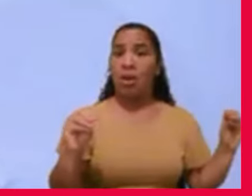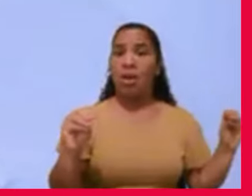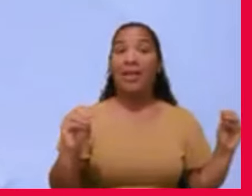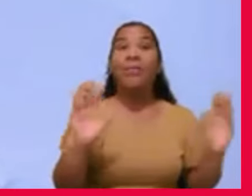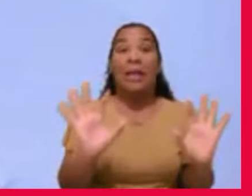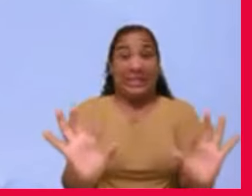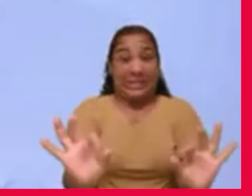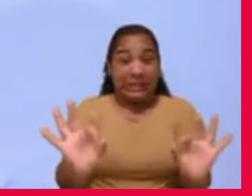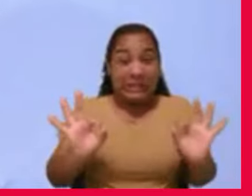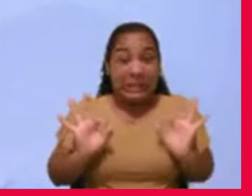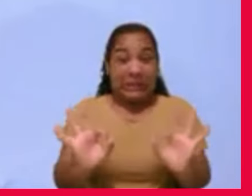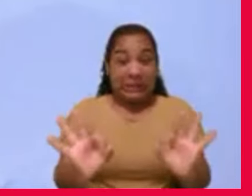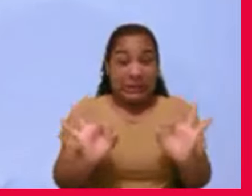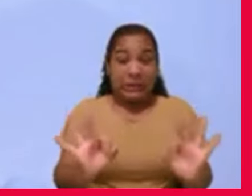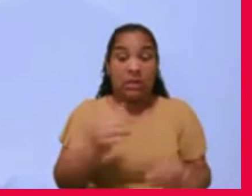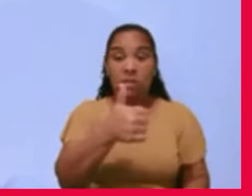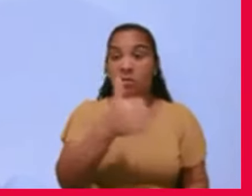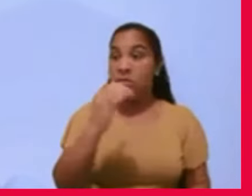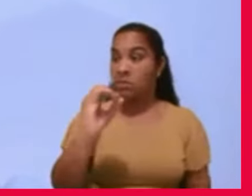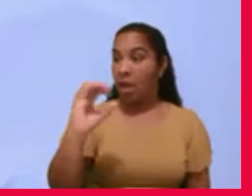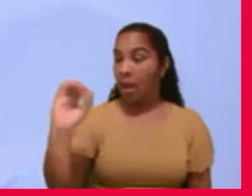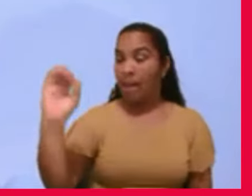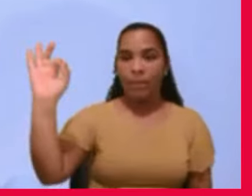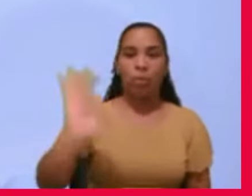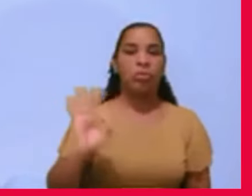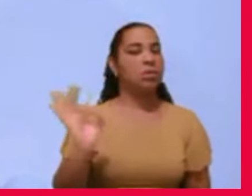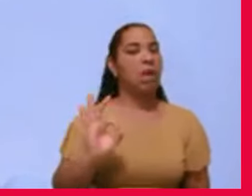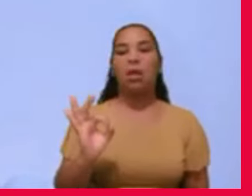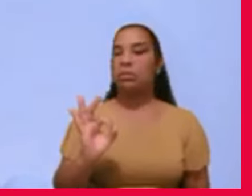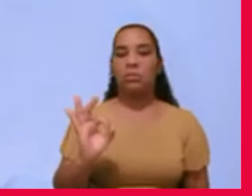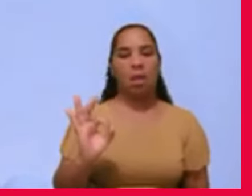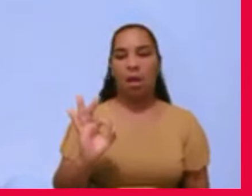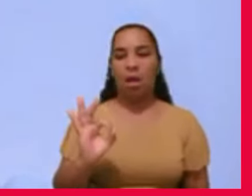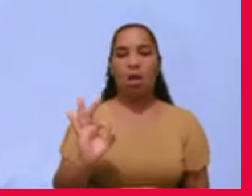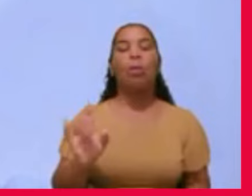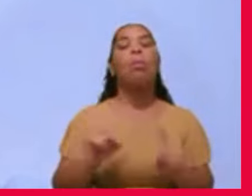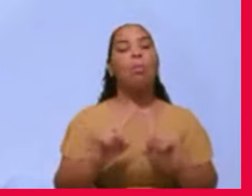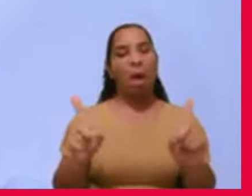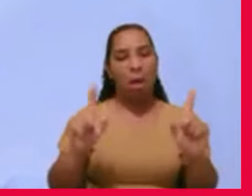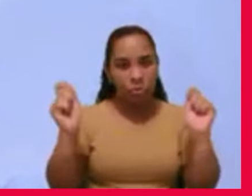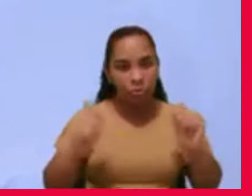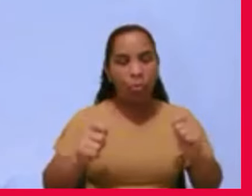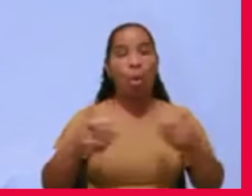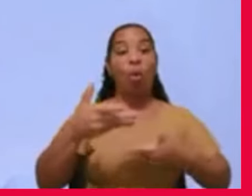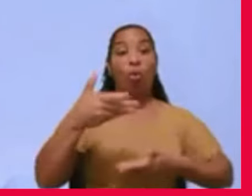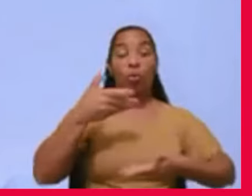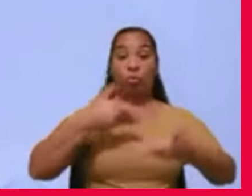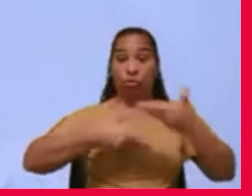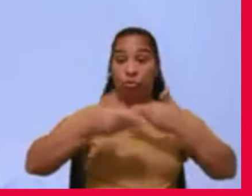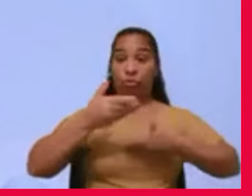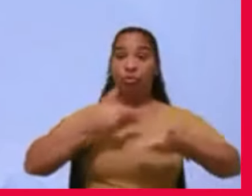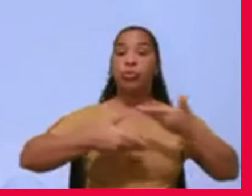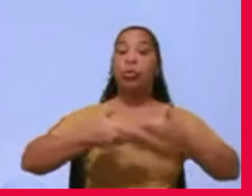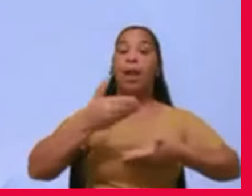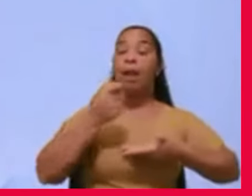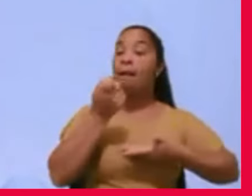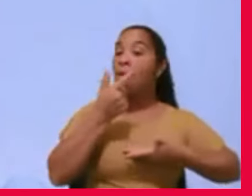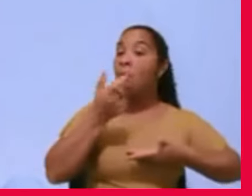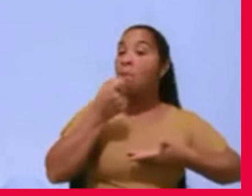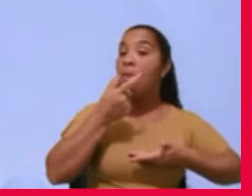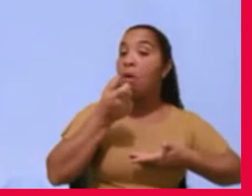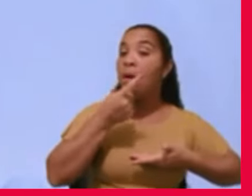porém, faz uma terapia, hoje, com substâncias químicas poderosas,